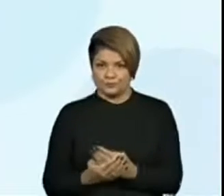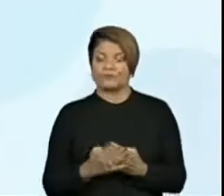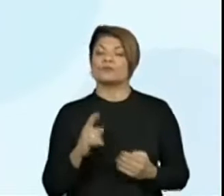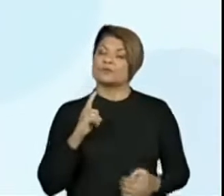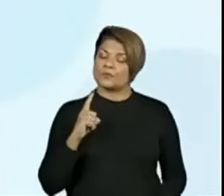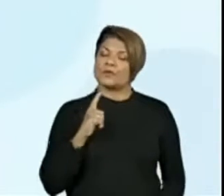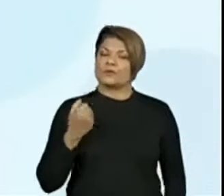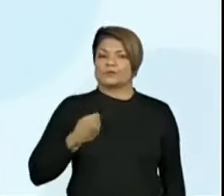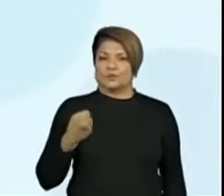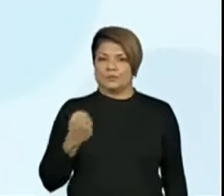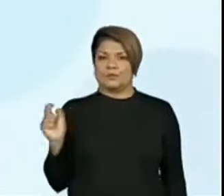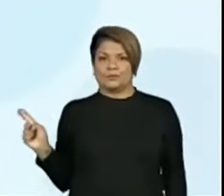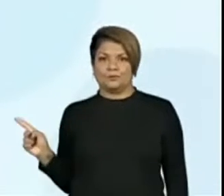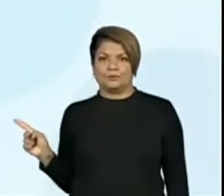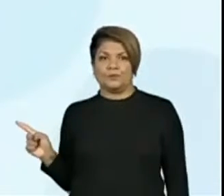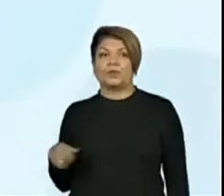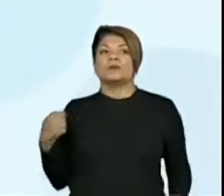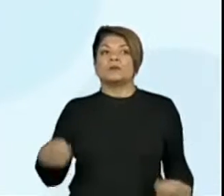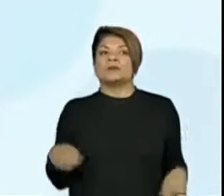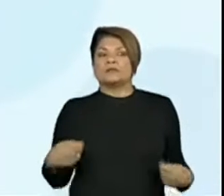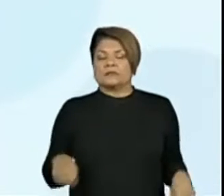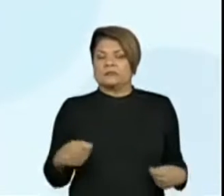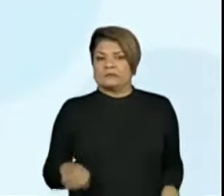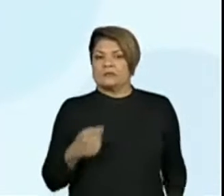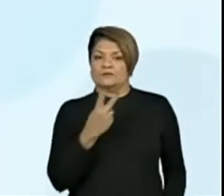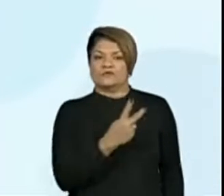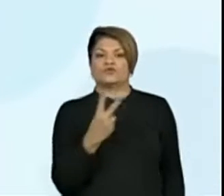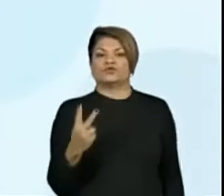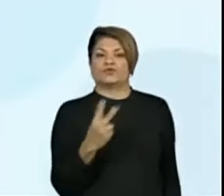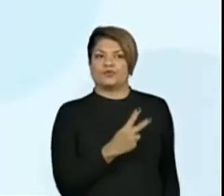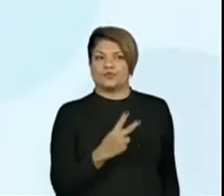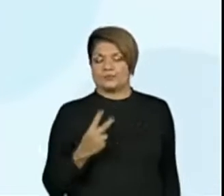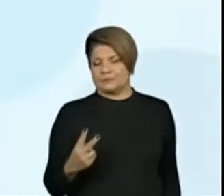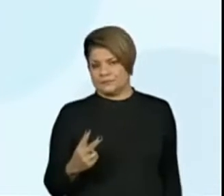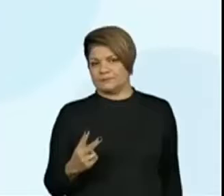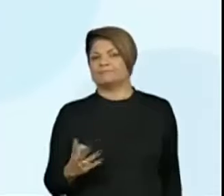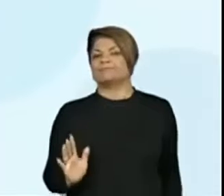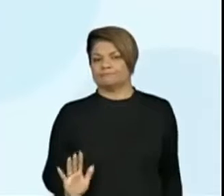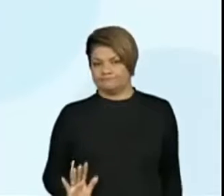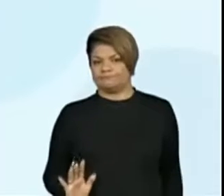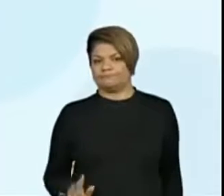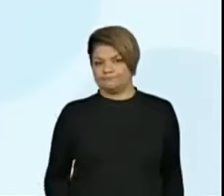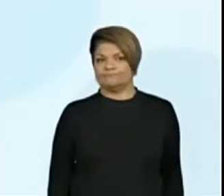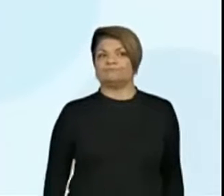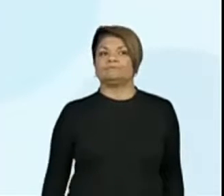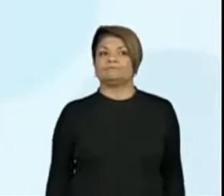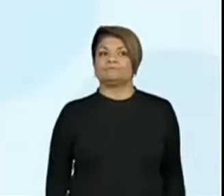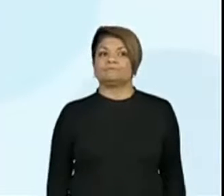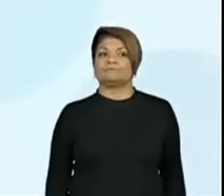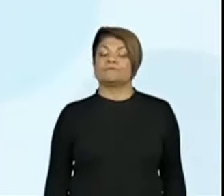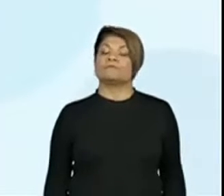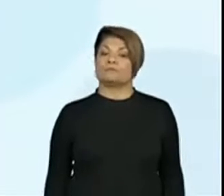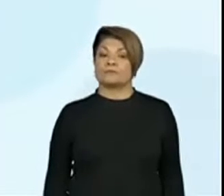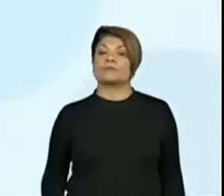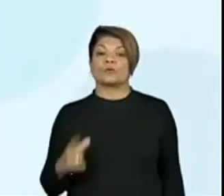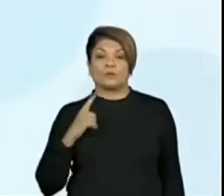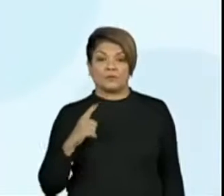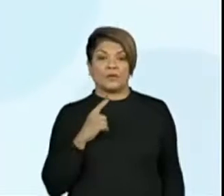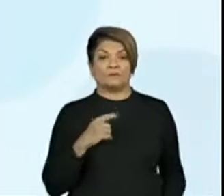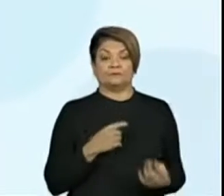Então, ele precisava aqui montar o número vinte e dois. Um número composto de dois